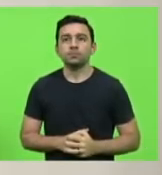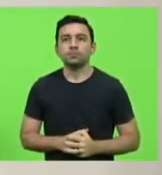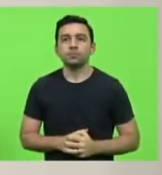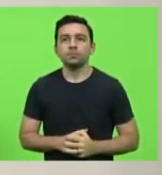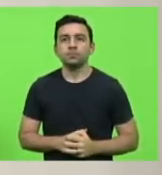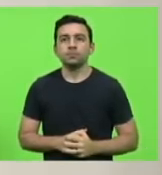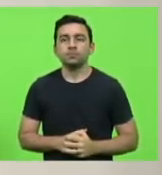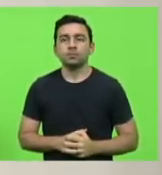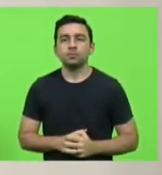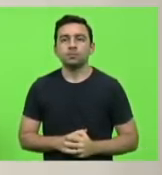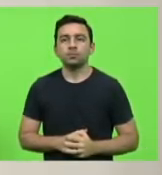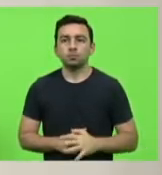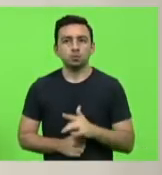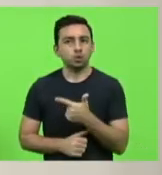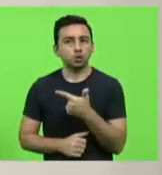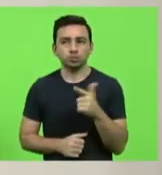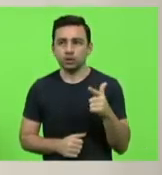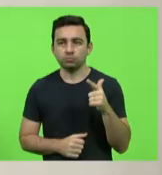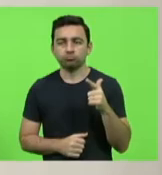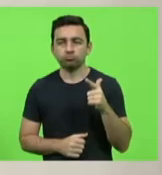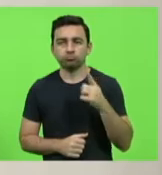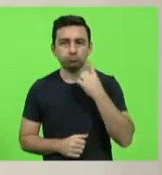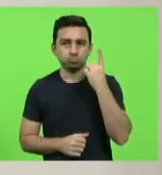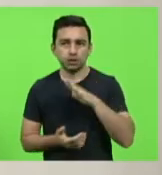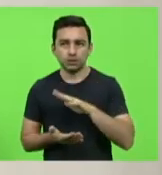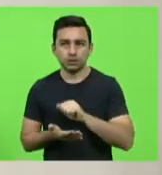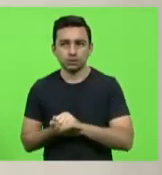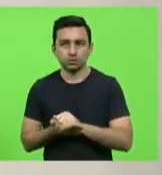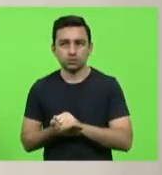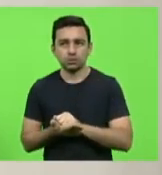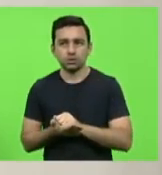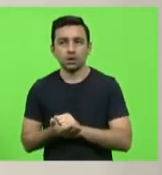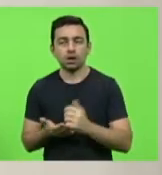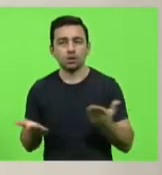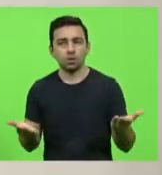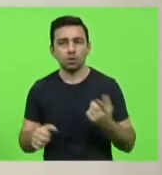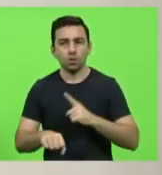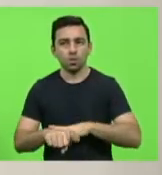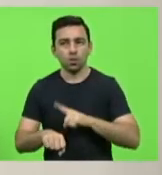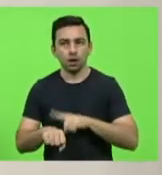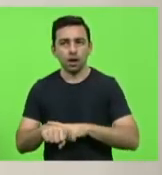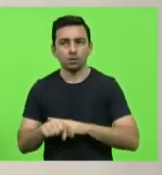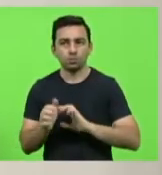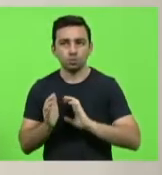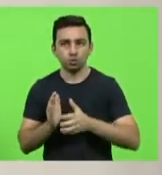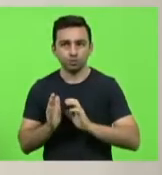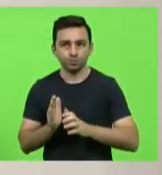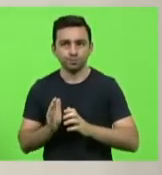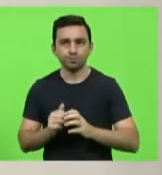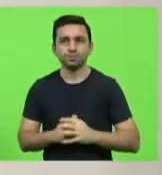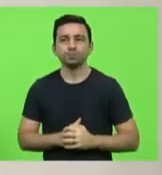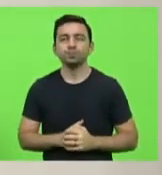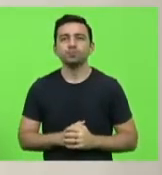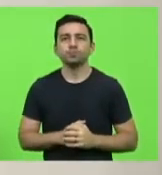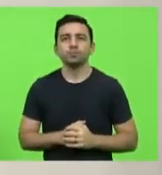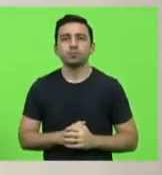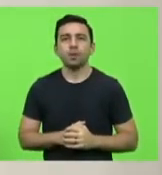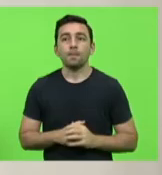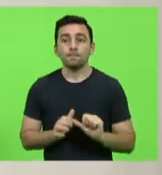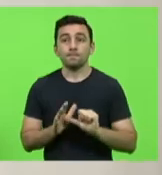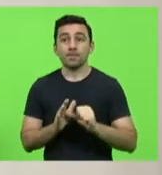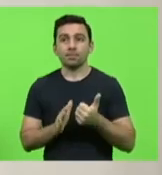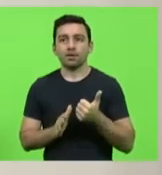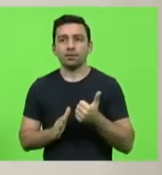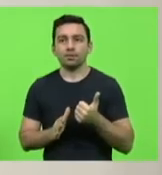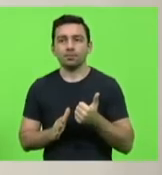Não havendo mais deputados inscritos passaremos então o horário destinado aos partidos políticos. Primeiro partido